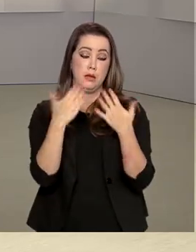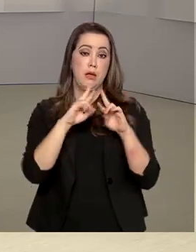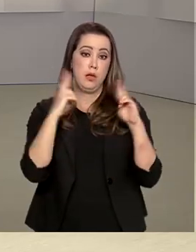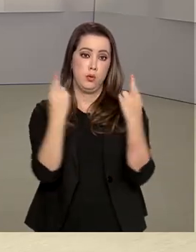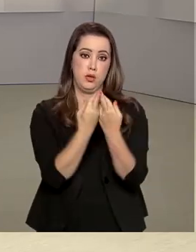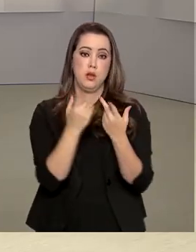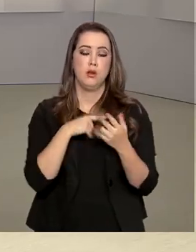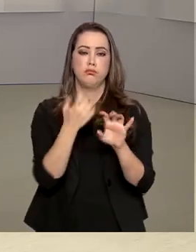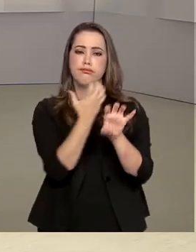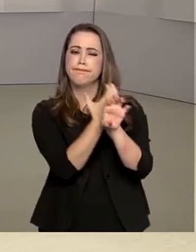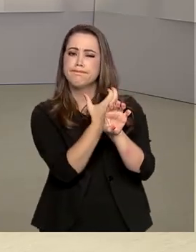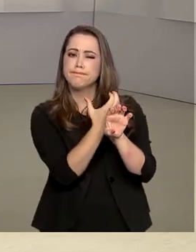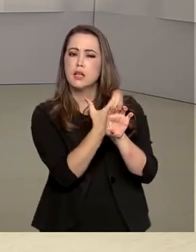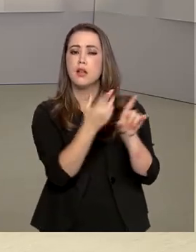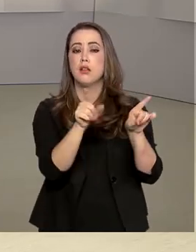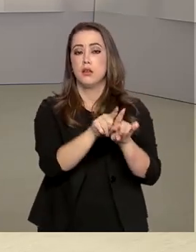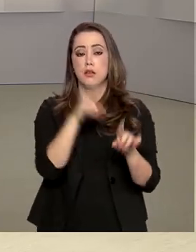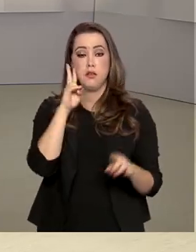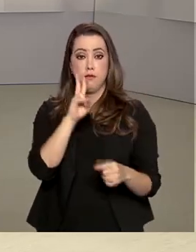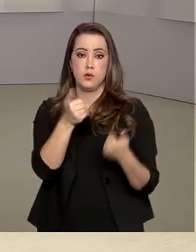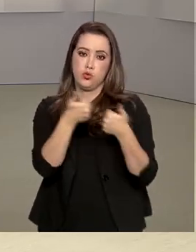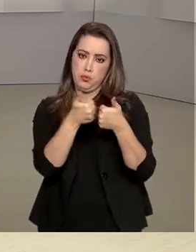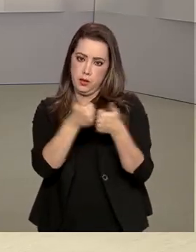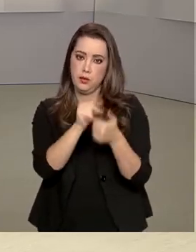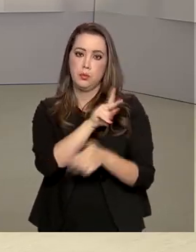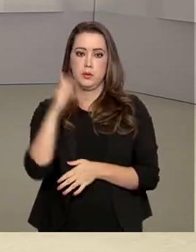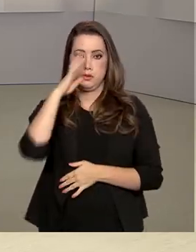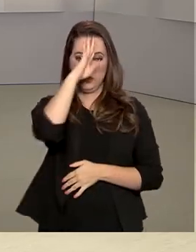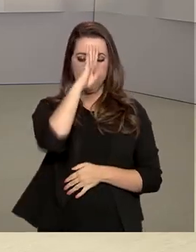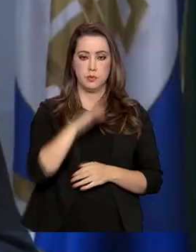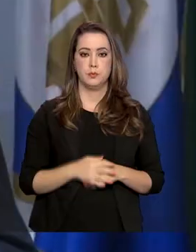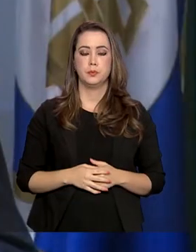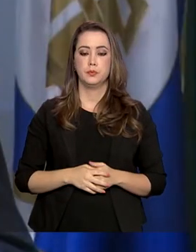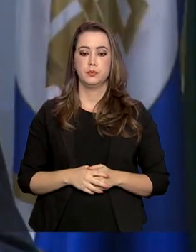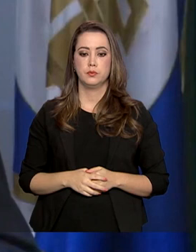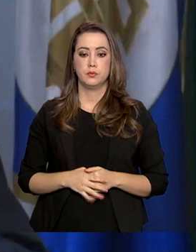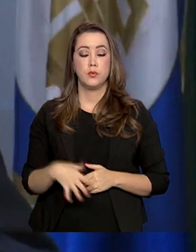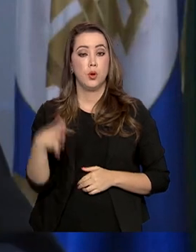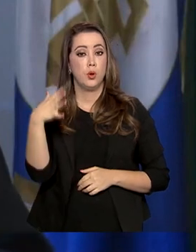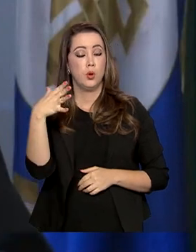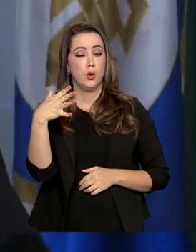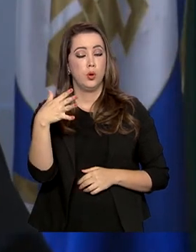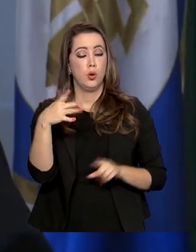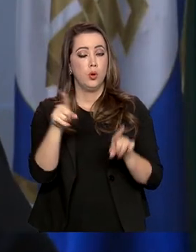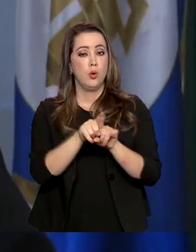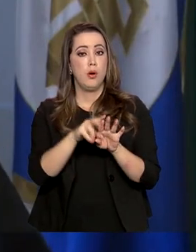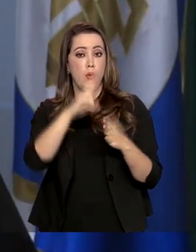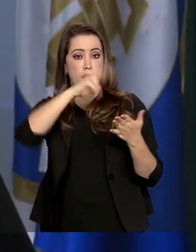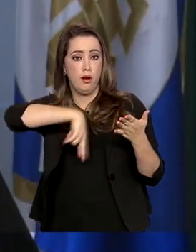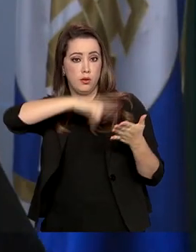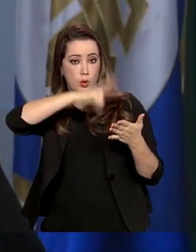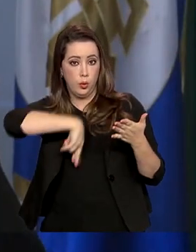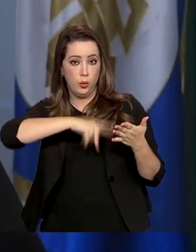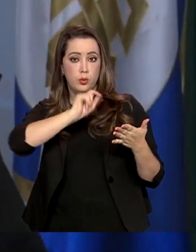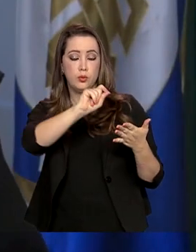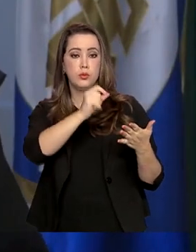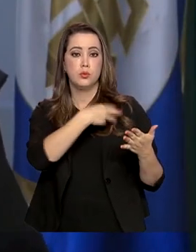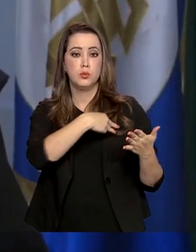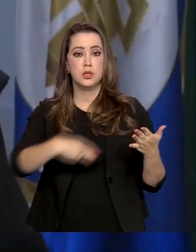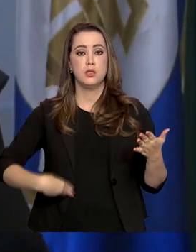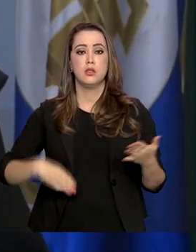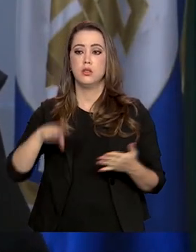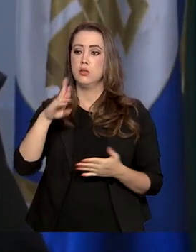realizada por videoconferência e acompanhada pelo presidente Bolsonaro. O parecer do relator, ministro Bruno Dantas,